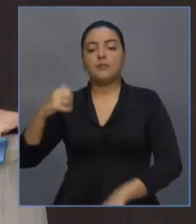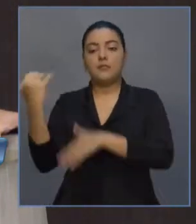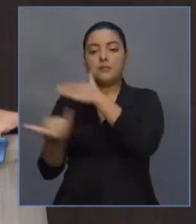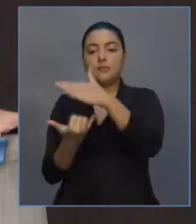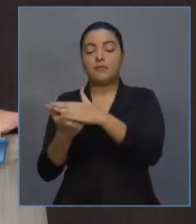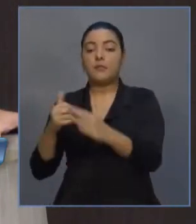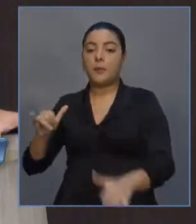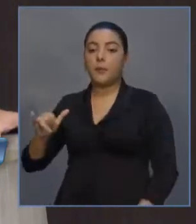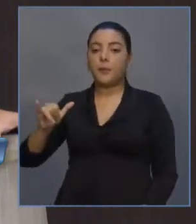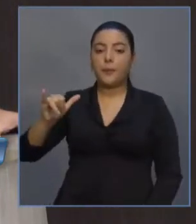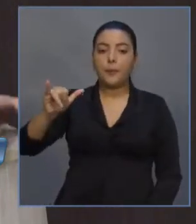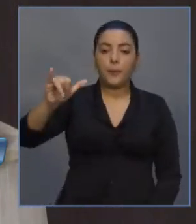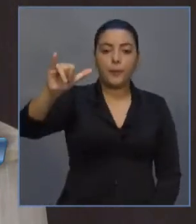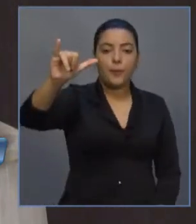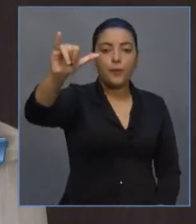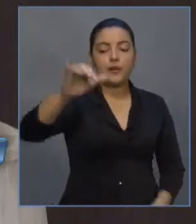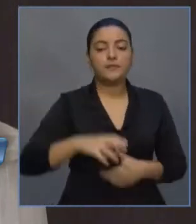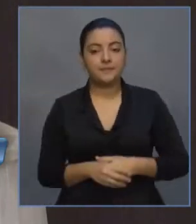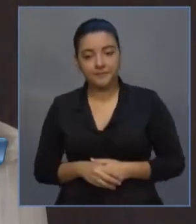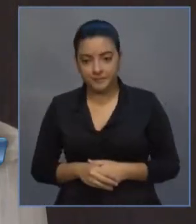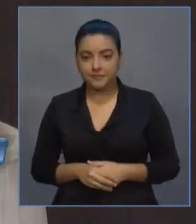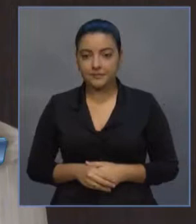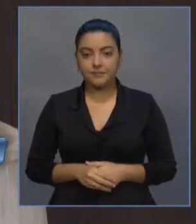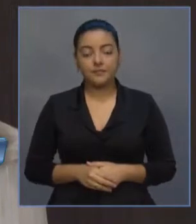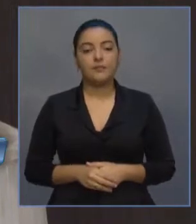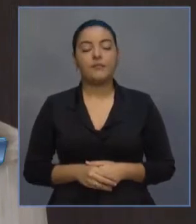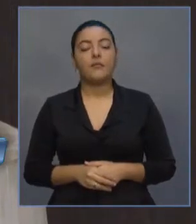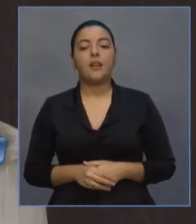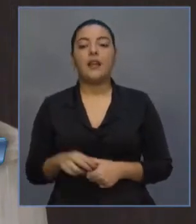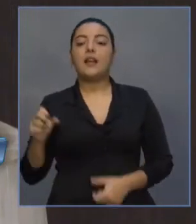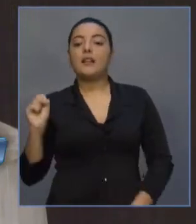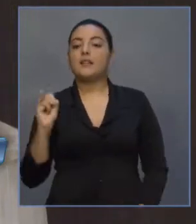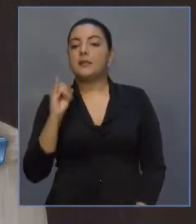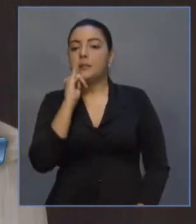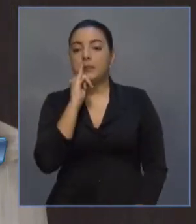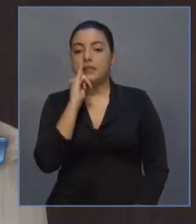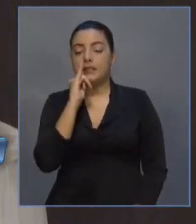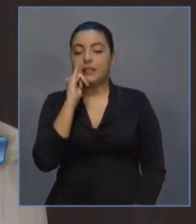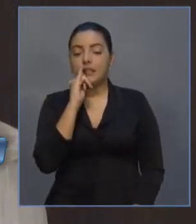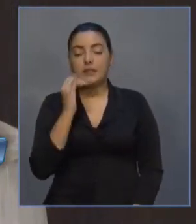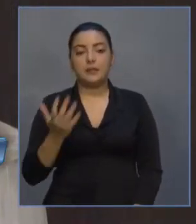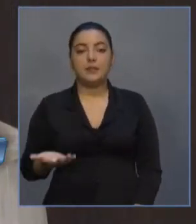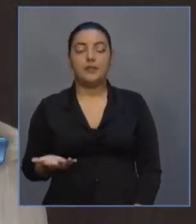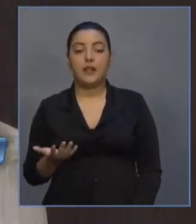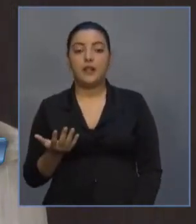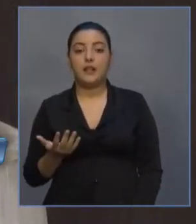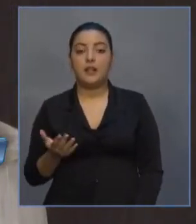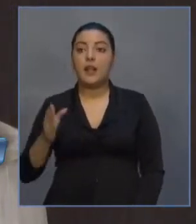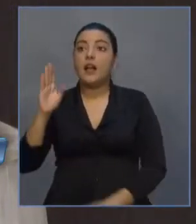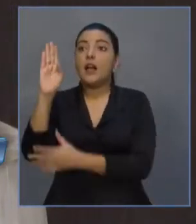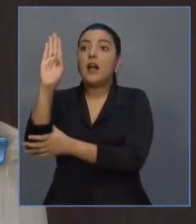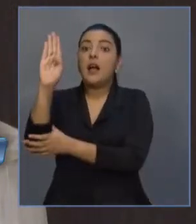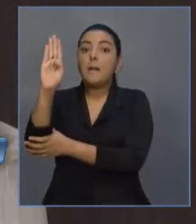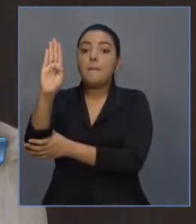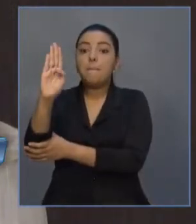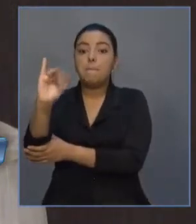capital de giro. Ou seja, não bastasse a bilionária,